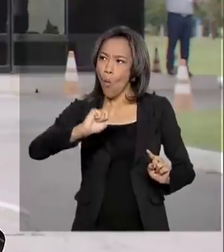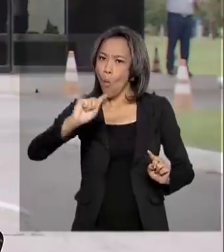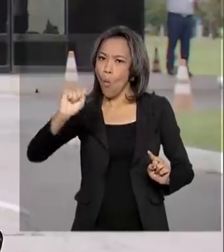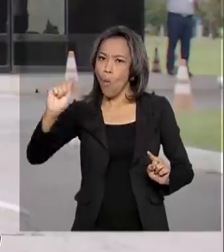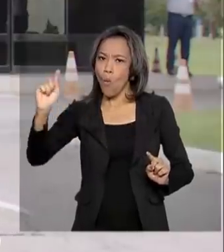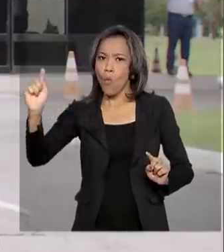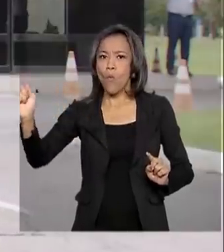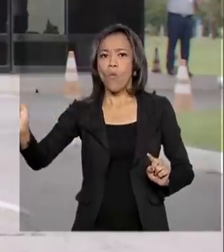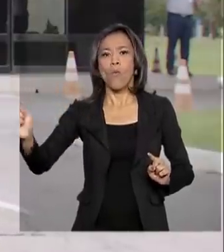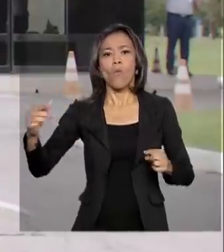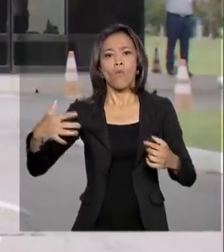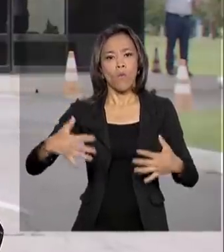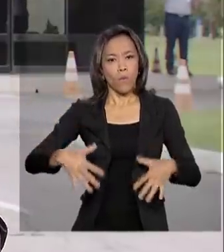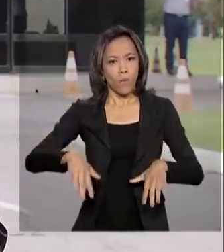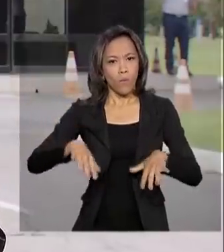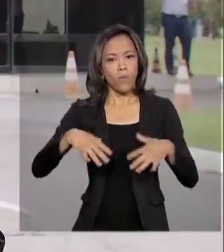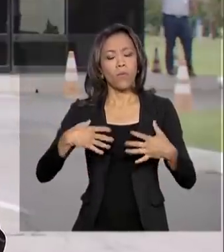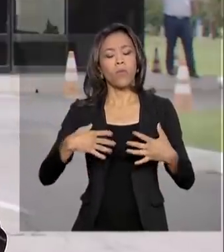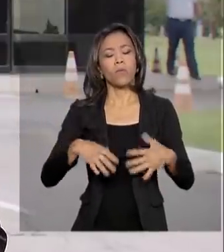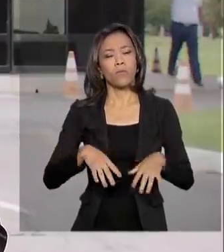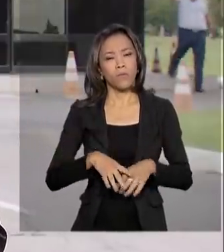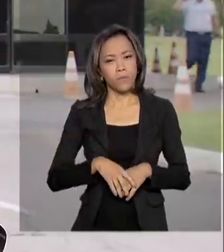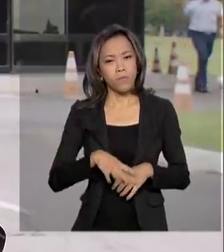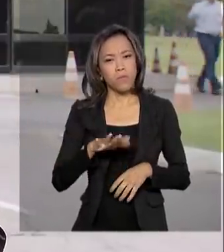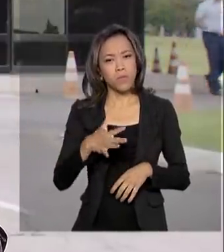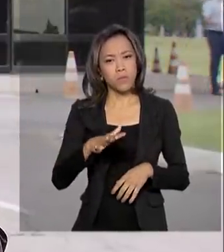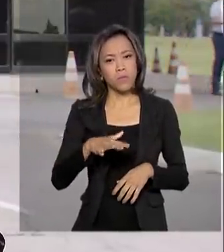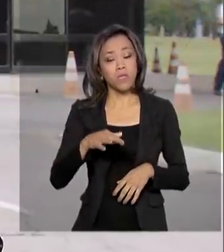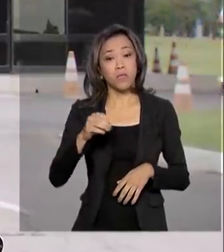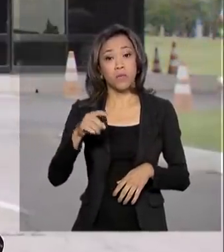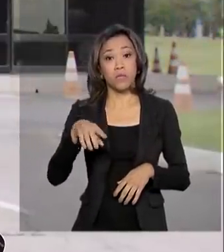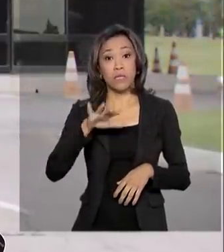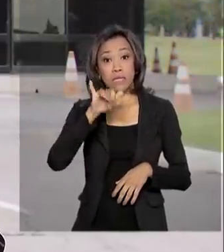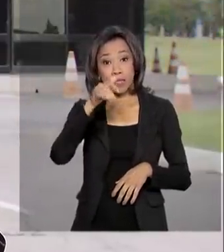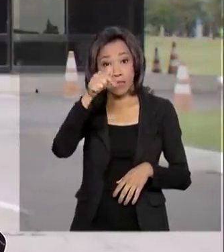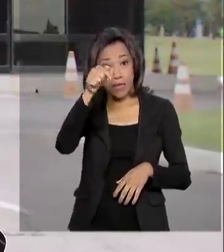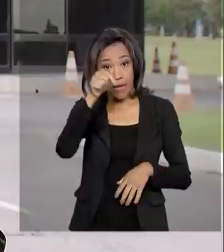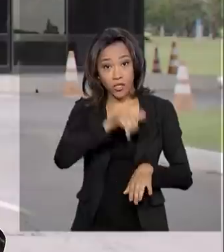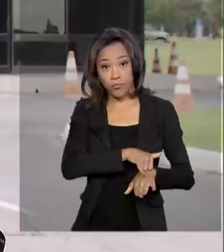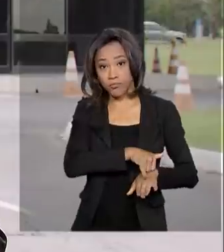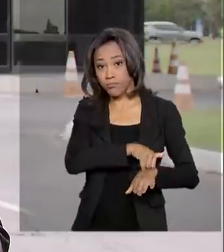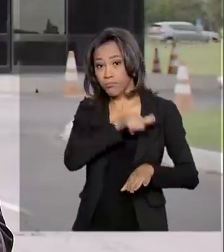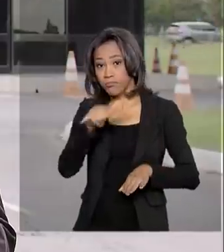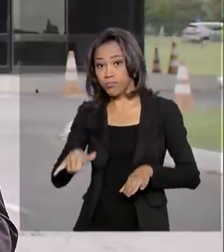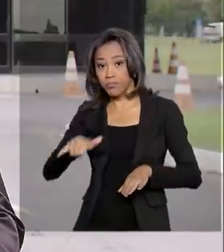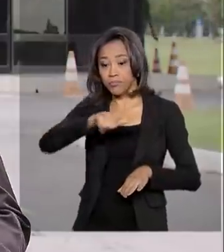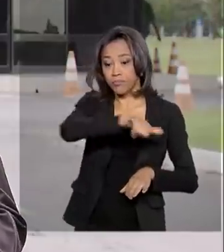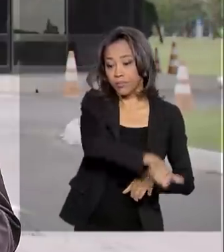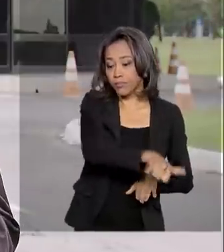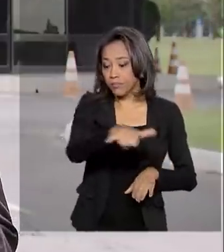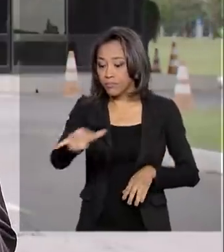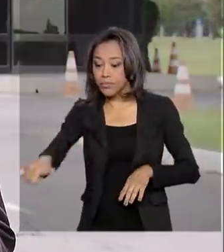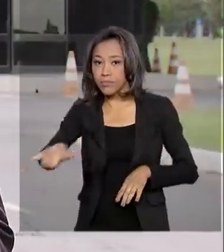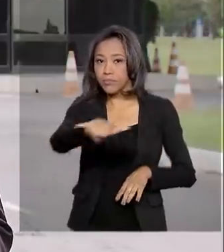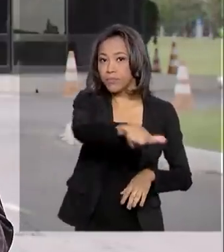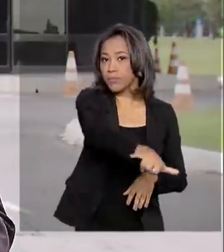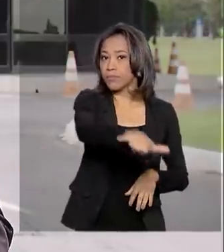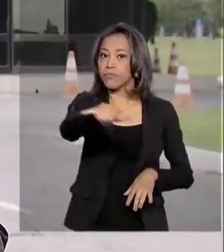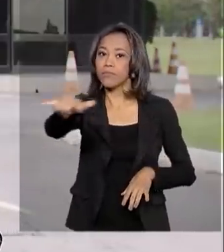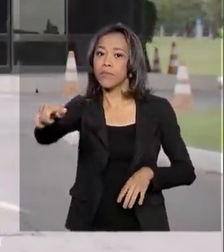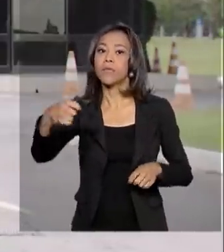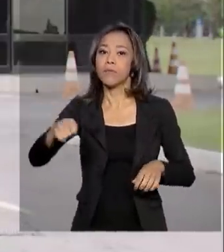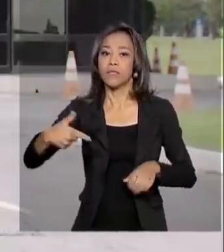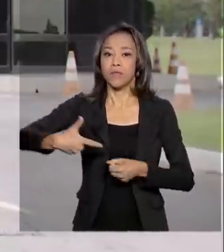previstas pelo menos sete paradas aí, sete lugares onde será necessário